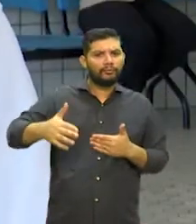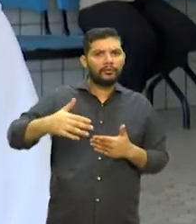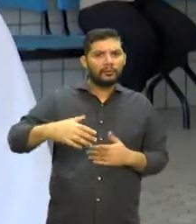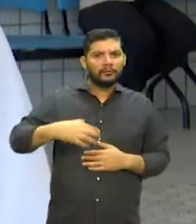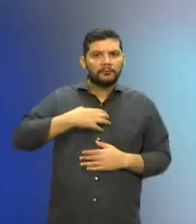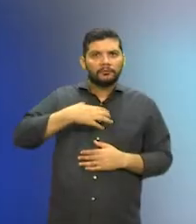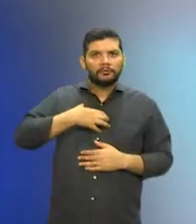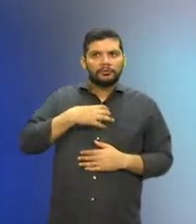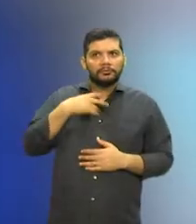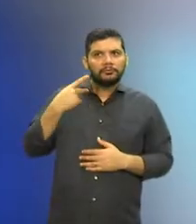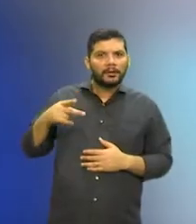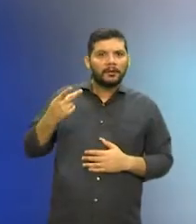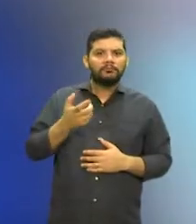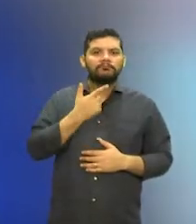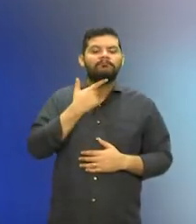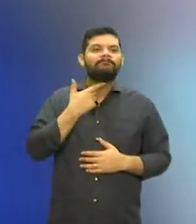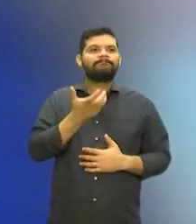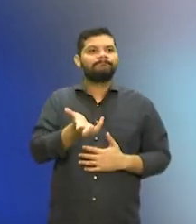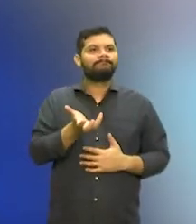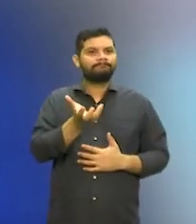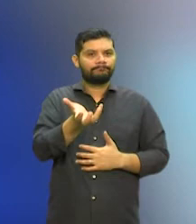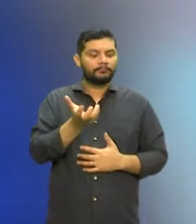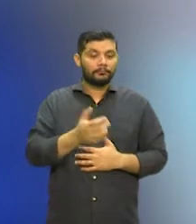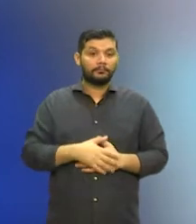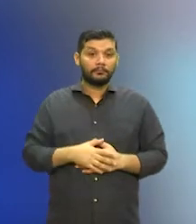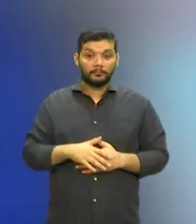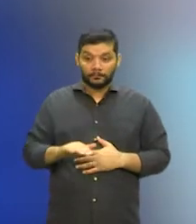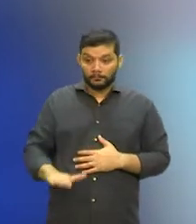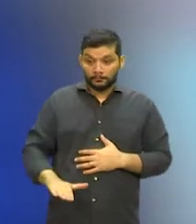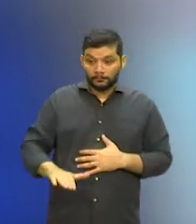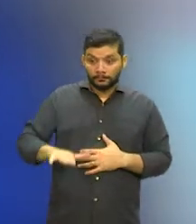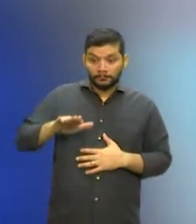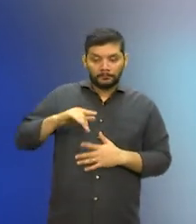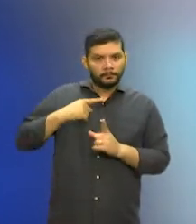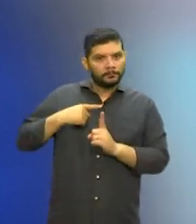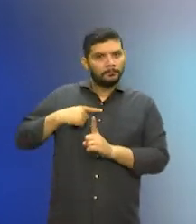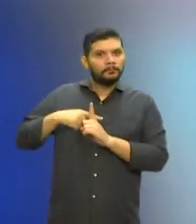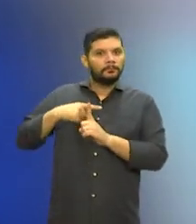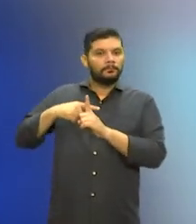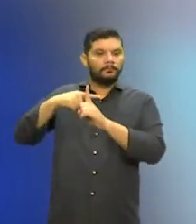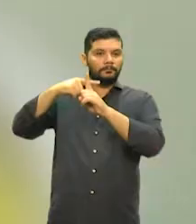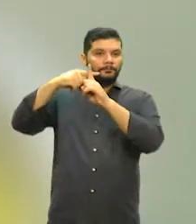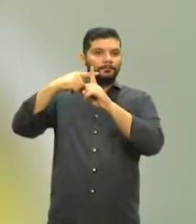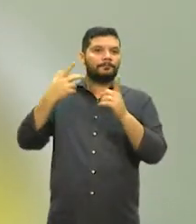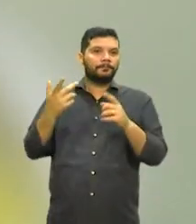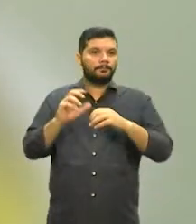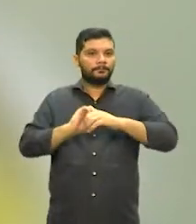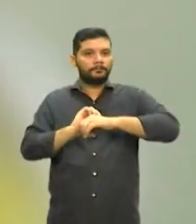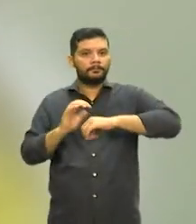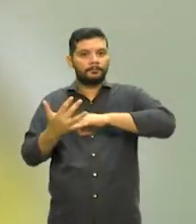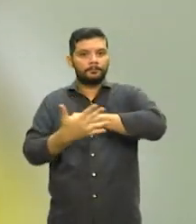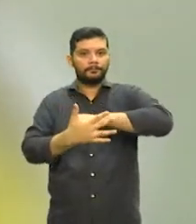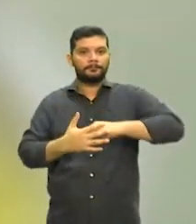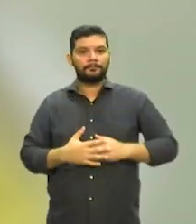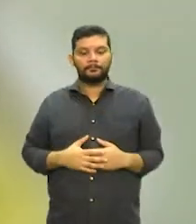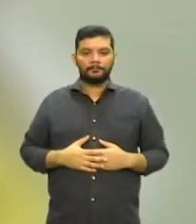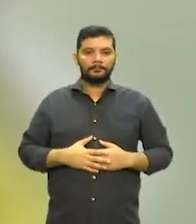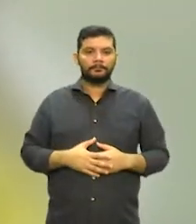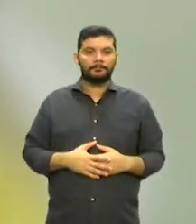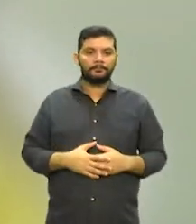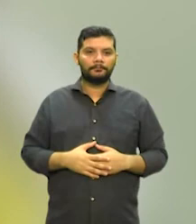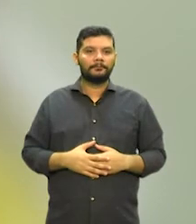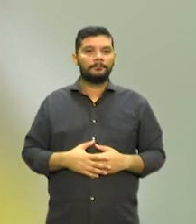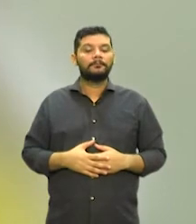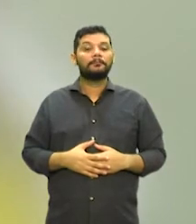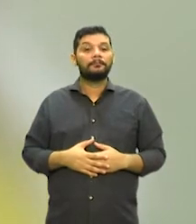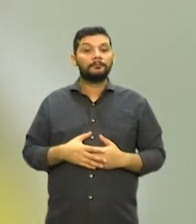família quiserem. O crescimento da amamentação é positivo, inclusive em tempos de pandemia. Estudos preliminares mostram